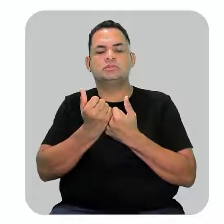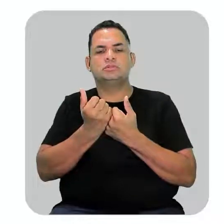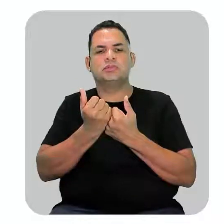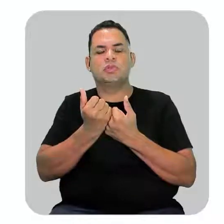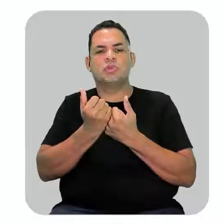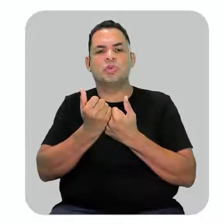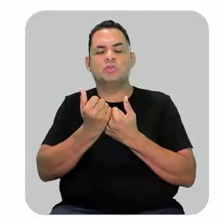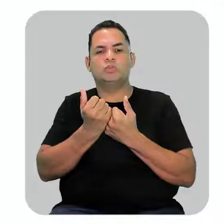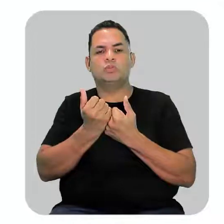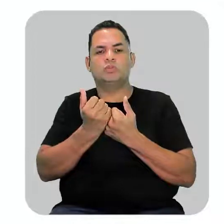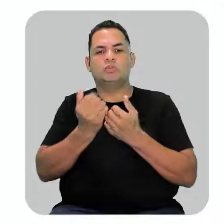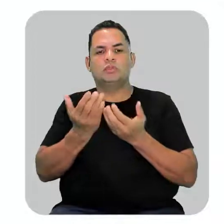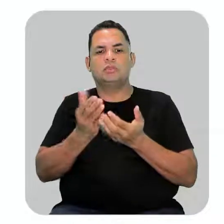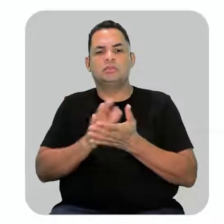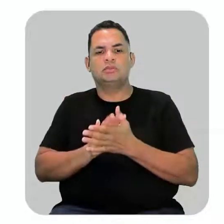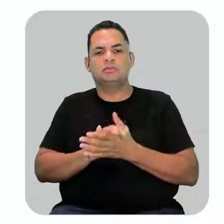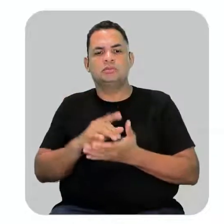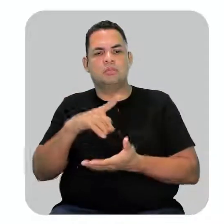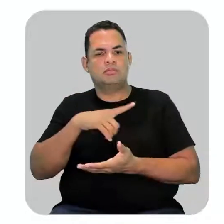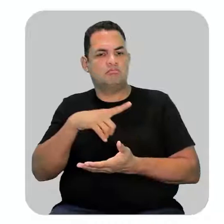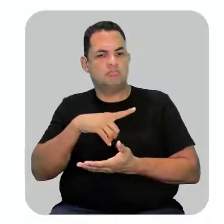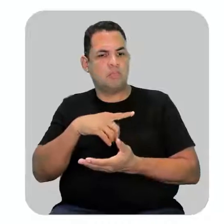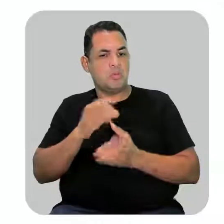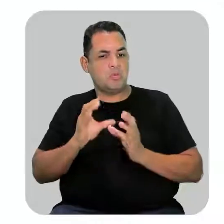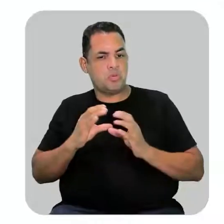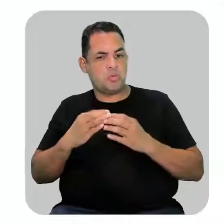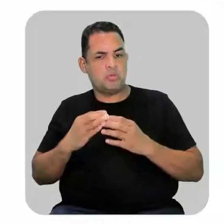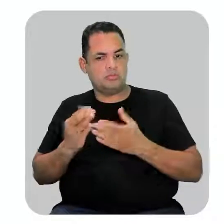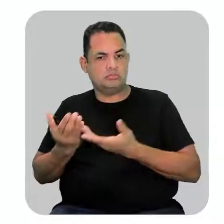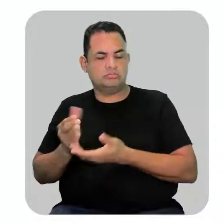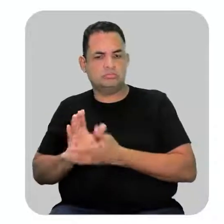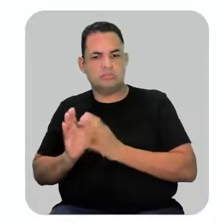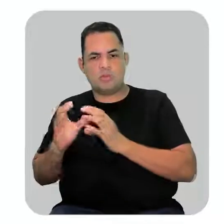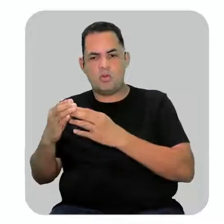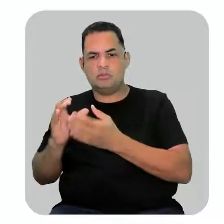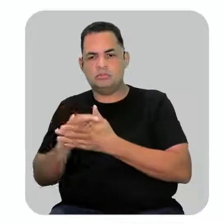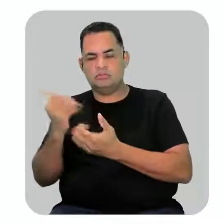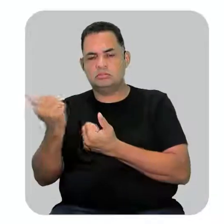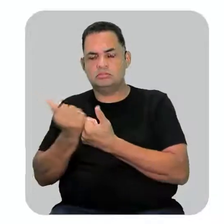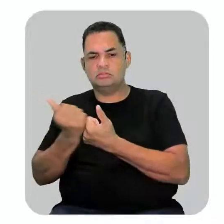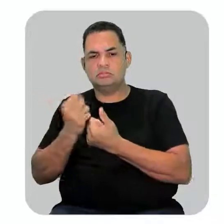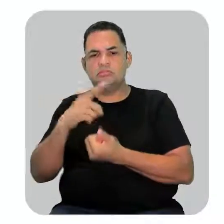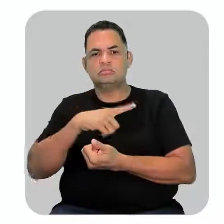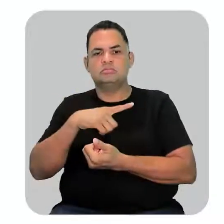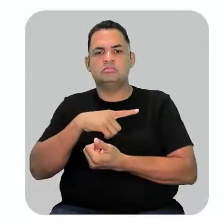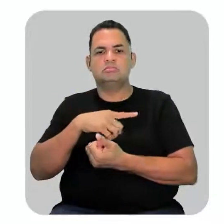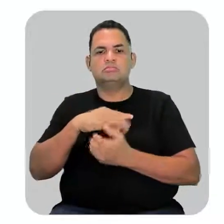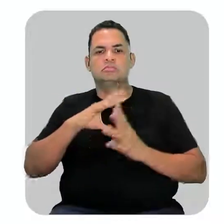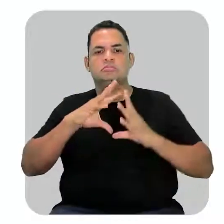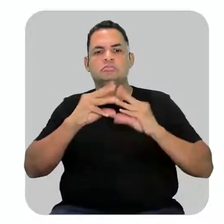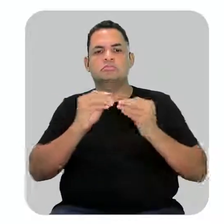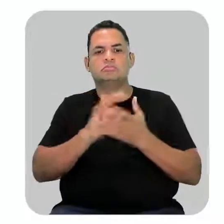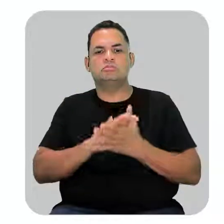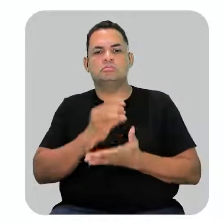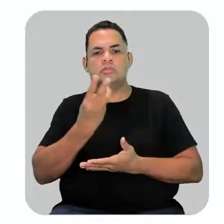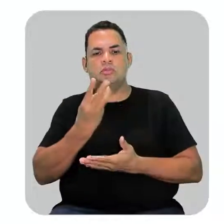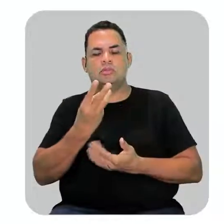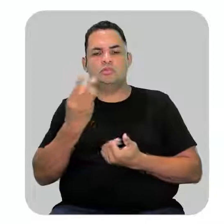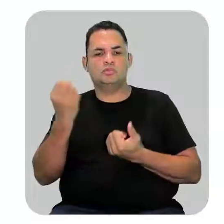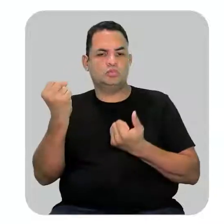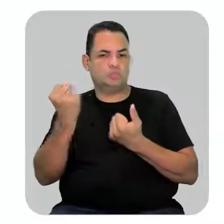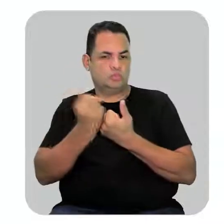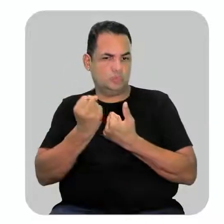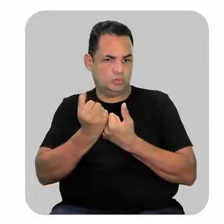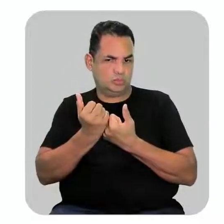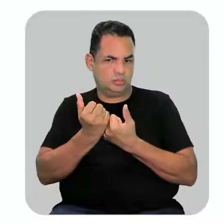substituinte, aqui também é outro grupo e aqui outro grupo. Nós temos um total de três grupos